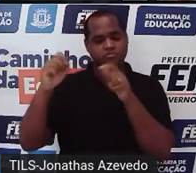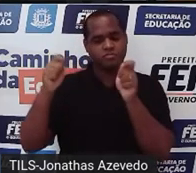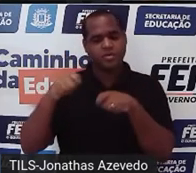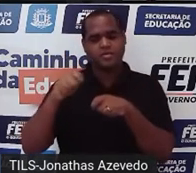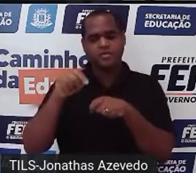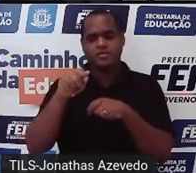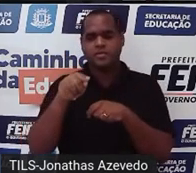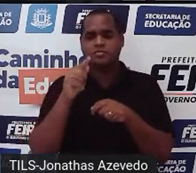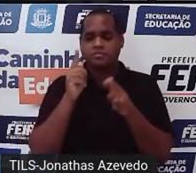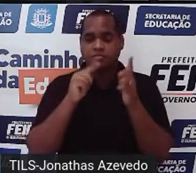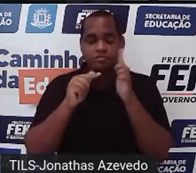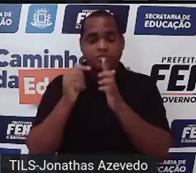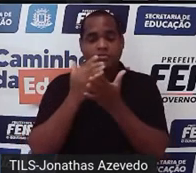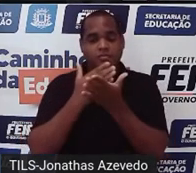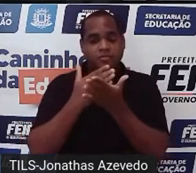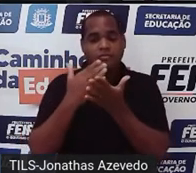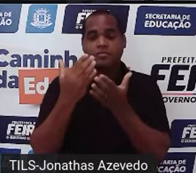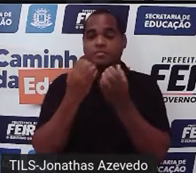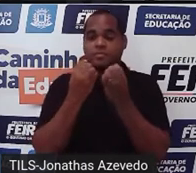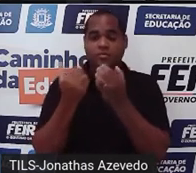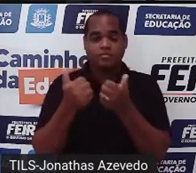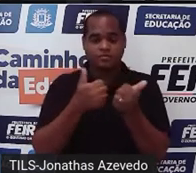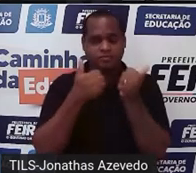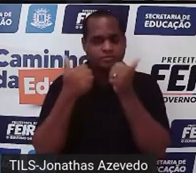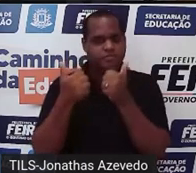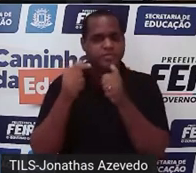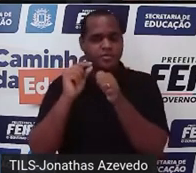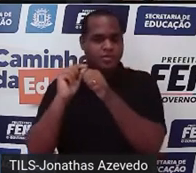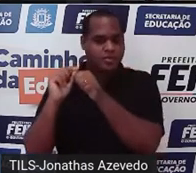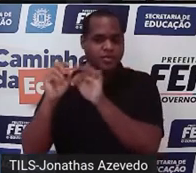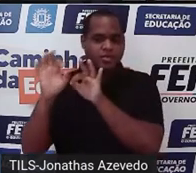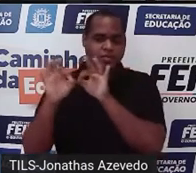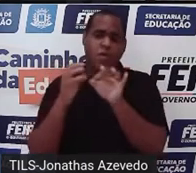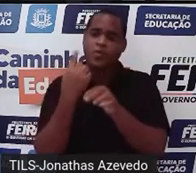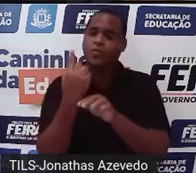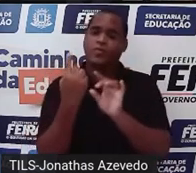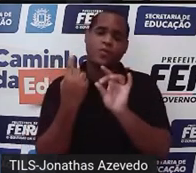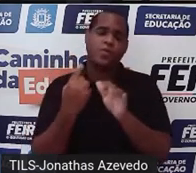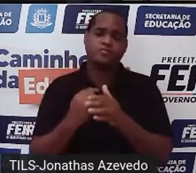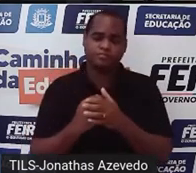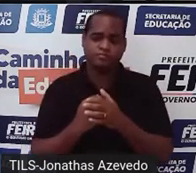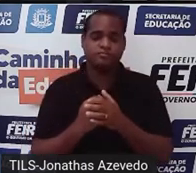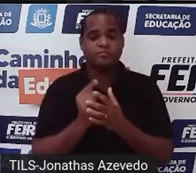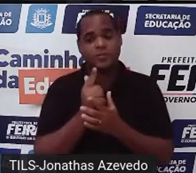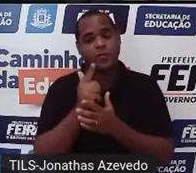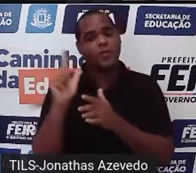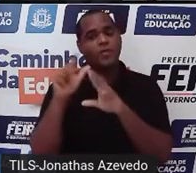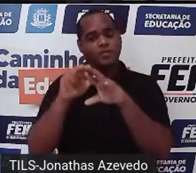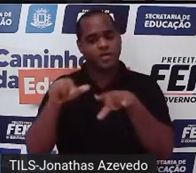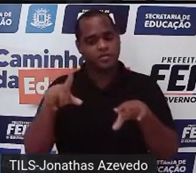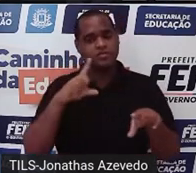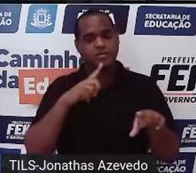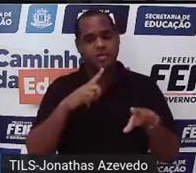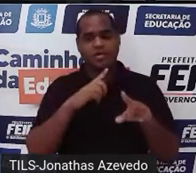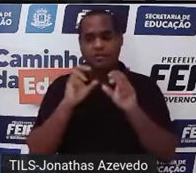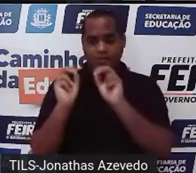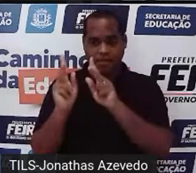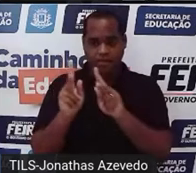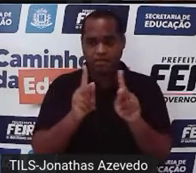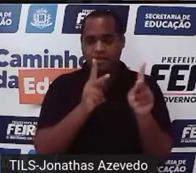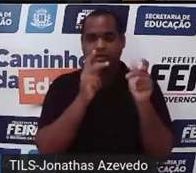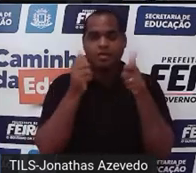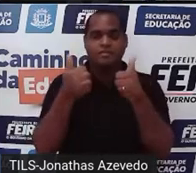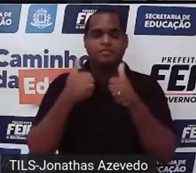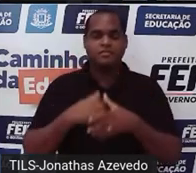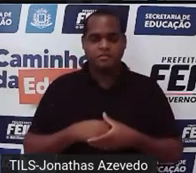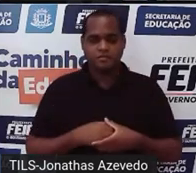a gente já até começou a fazer isso, mas a gente só fez em um caso existem outros casos, tá bom? Então,